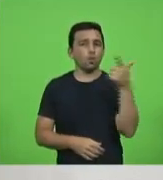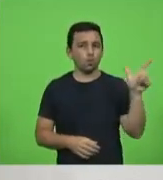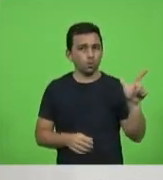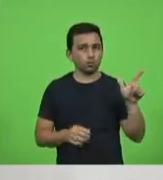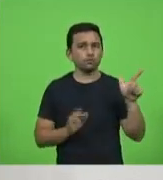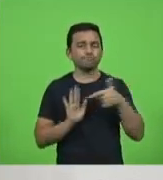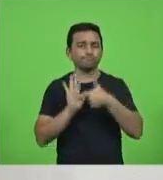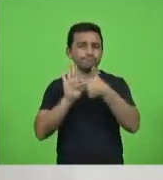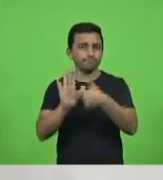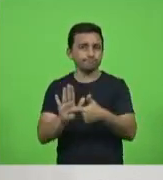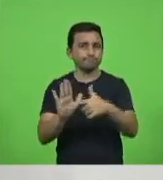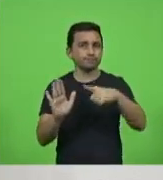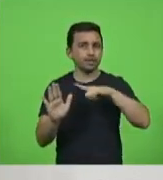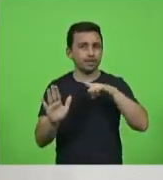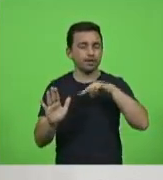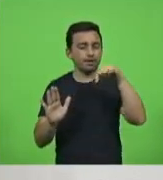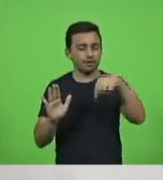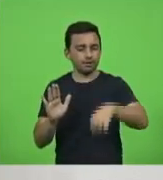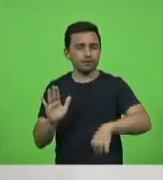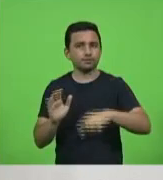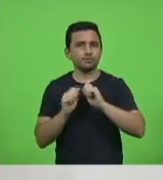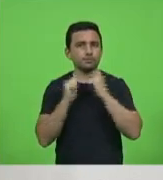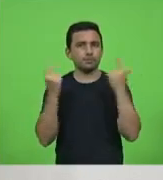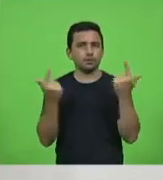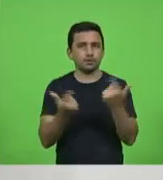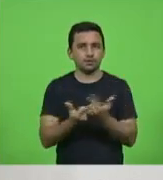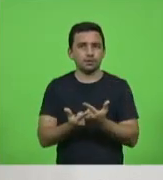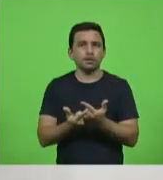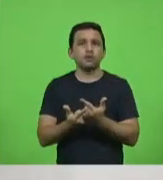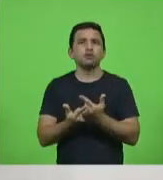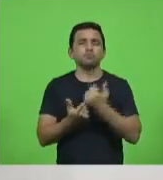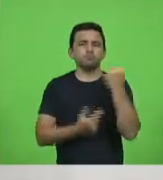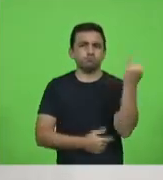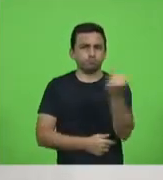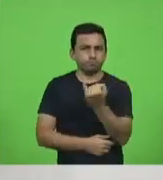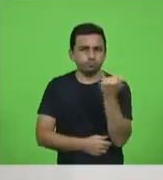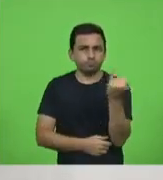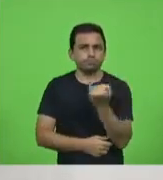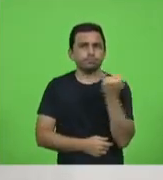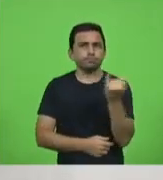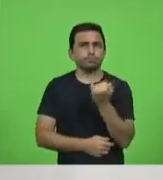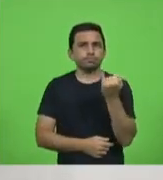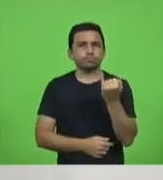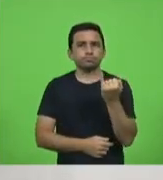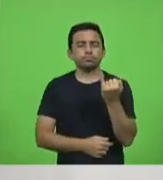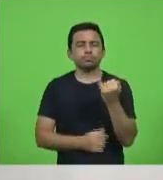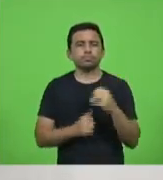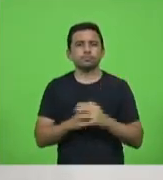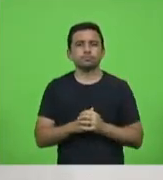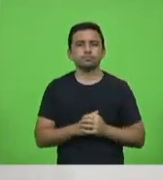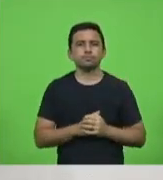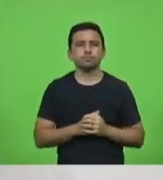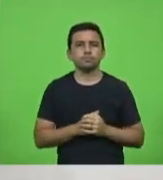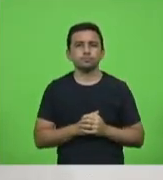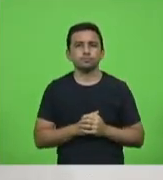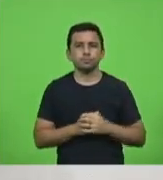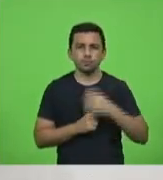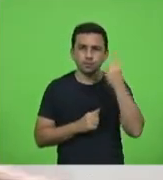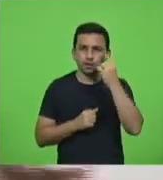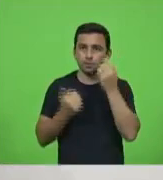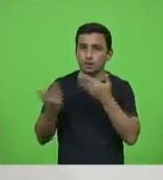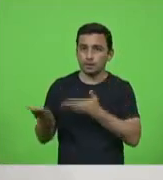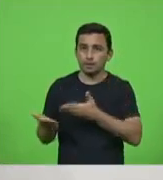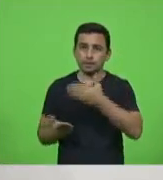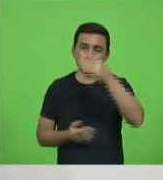fizemos aqui nesta casa. É relevante e não menos oportuno dizer, deputado Sargento Lima,